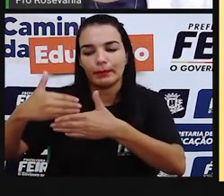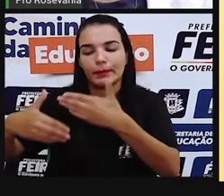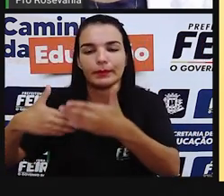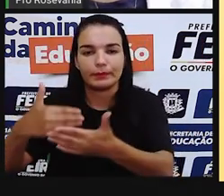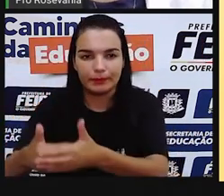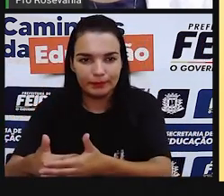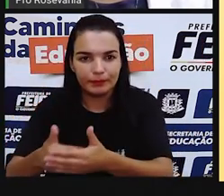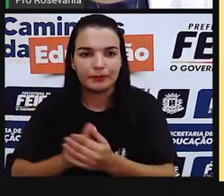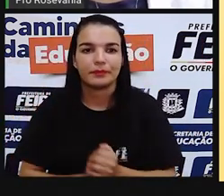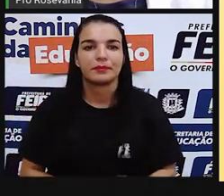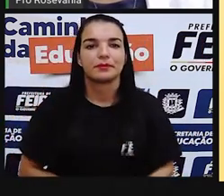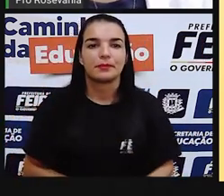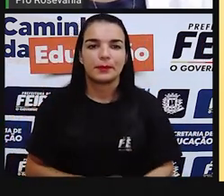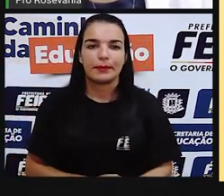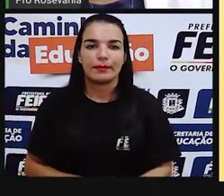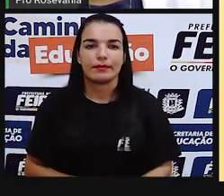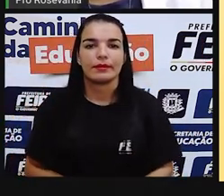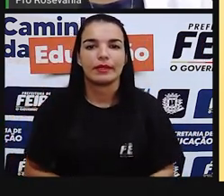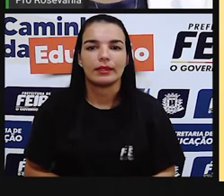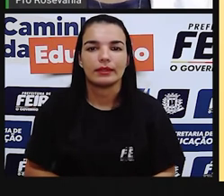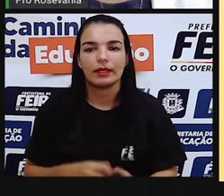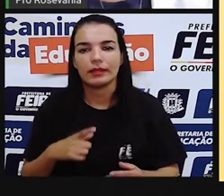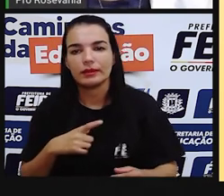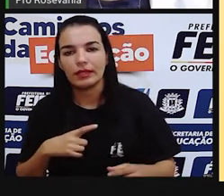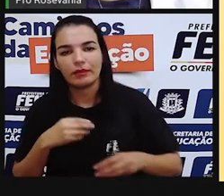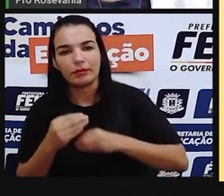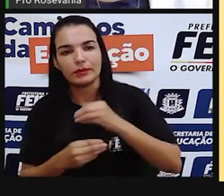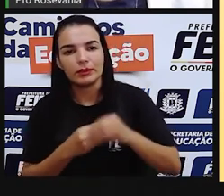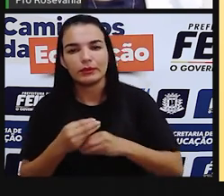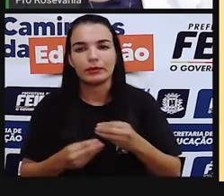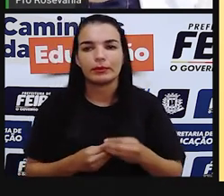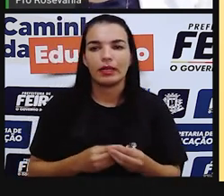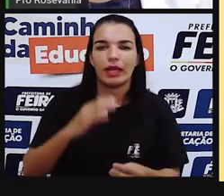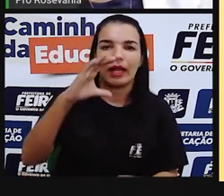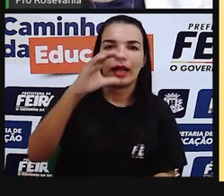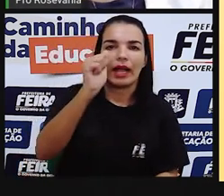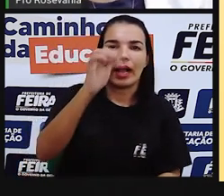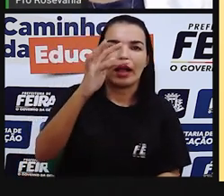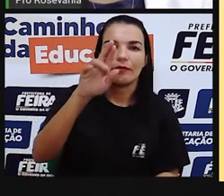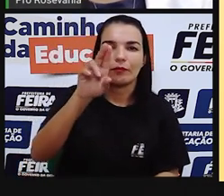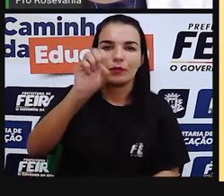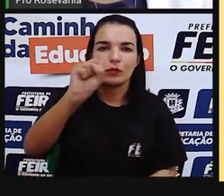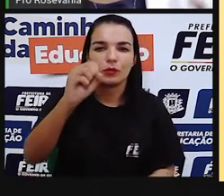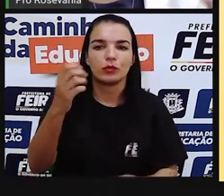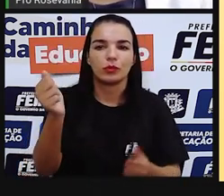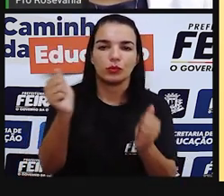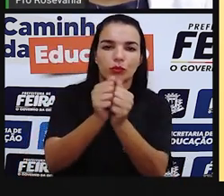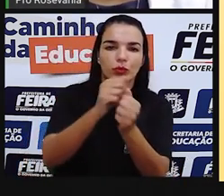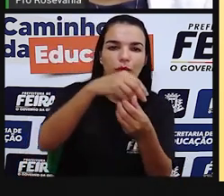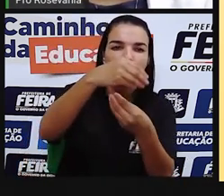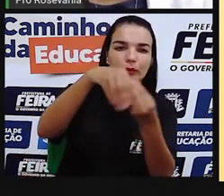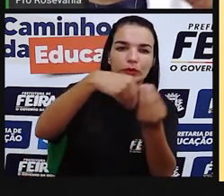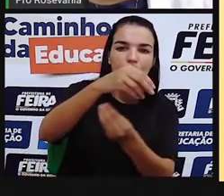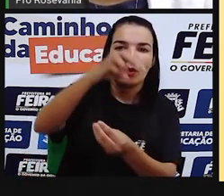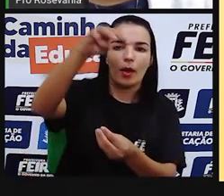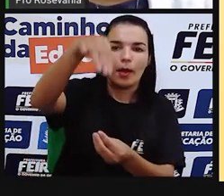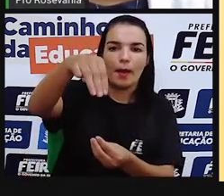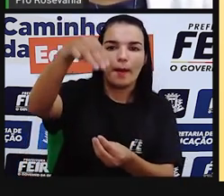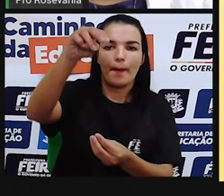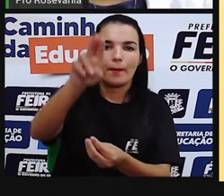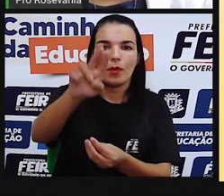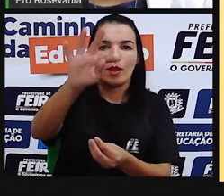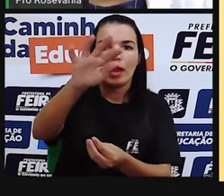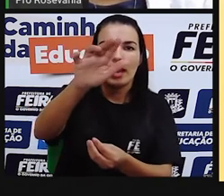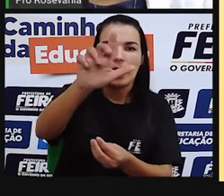então foi tendo até mesmo uma meluca formulada ou uma meluca com o capulco com o capulco formulado e a continua